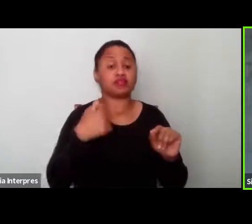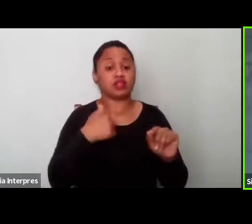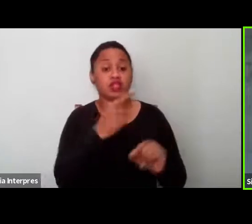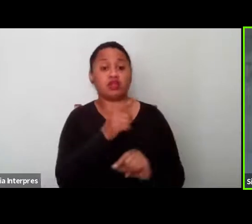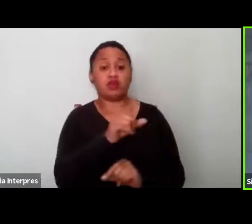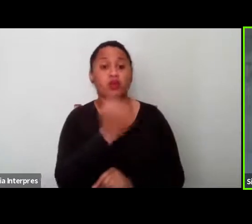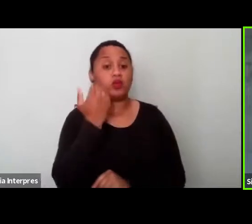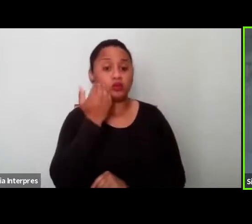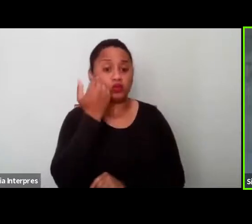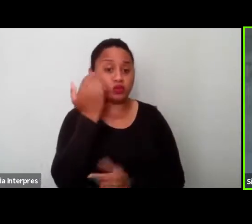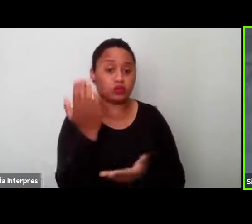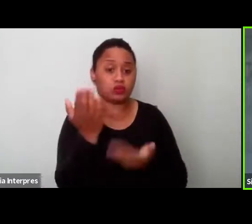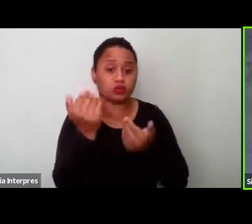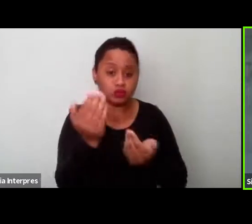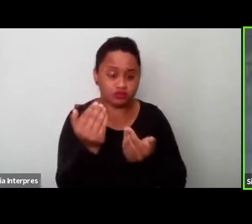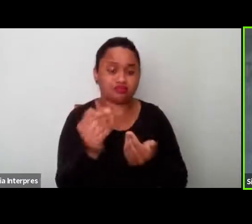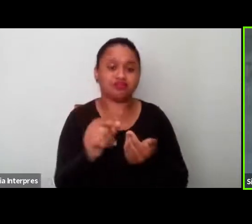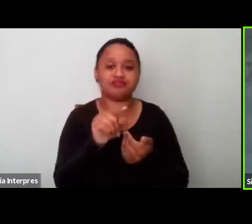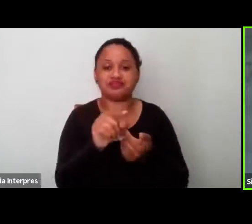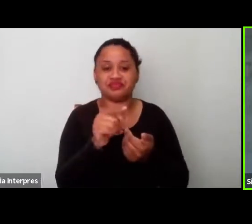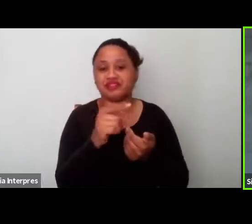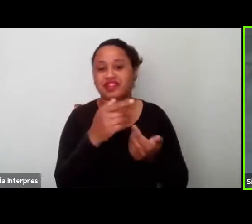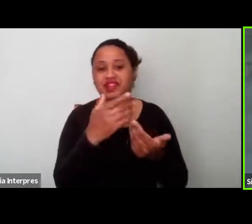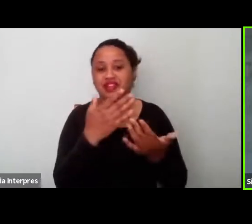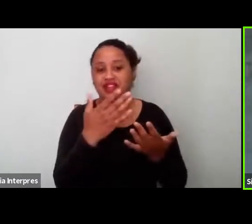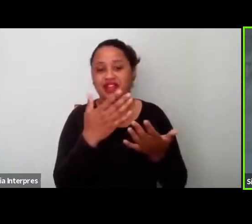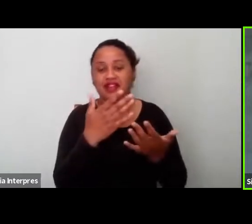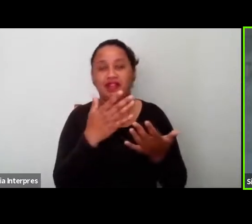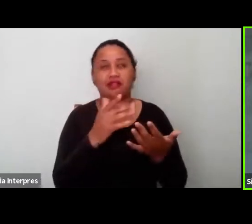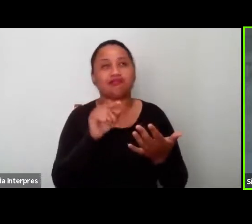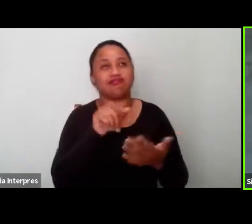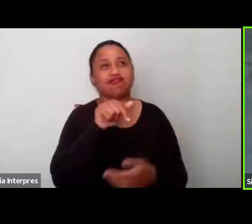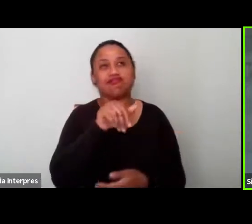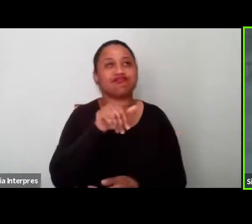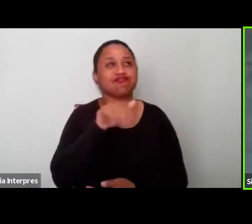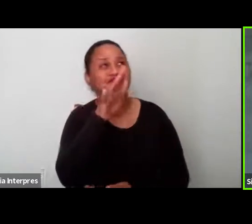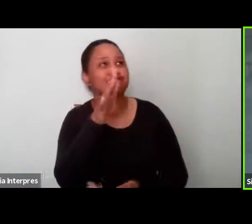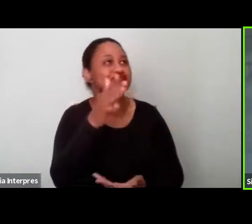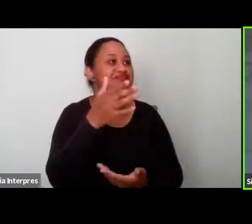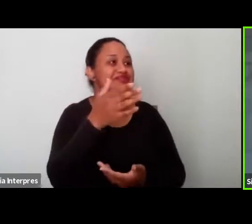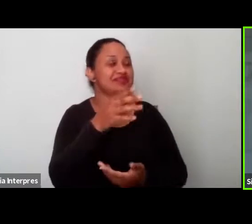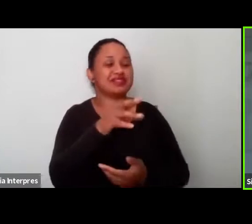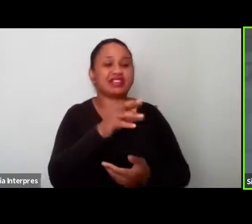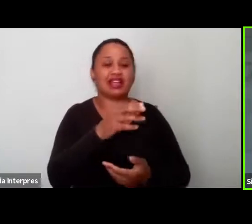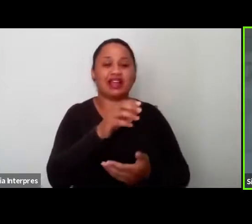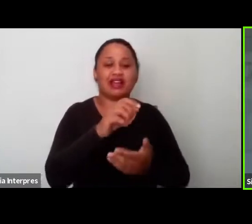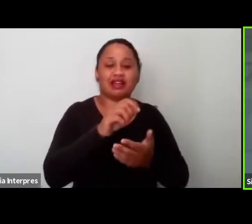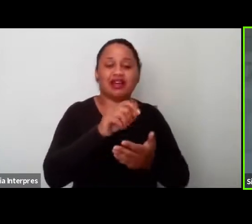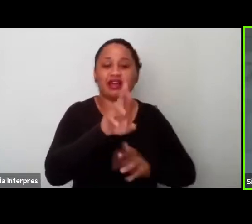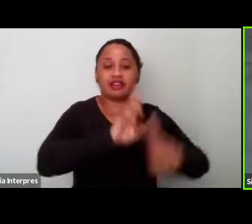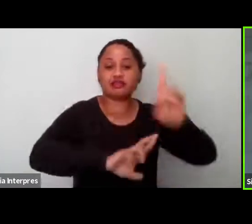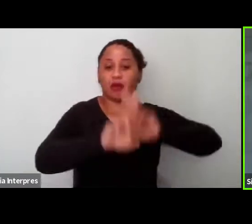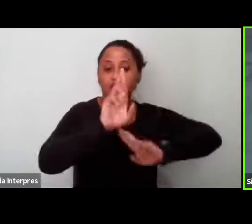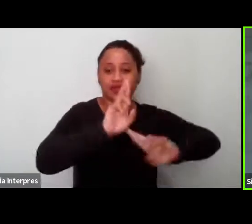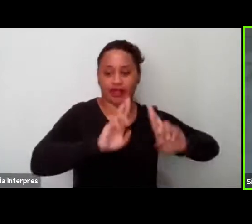adolescentes, que foi o adolescente que eu, né, que mais produziu relatos, né, que mais